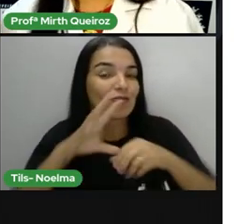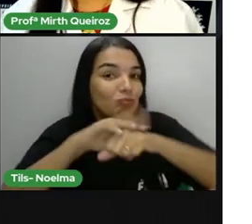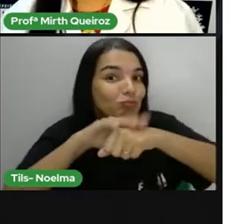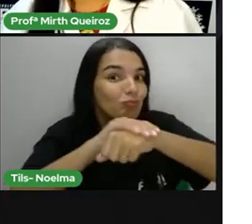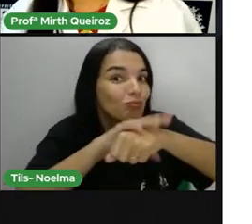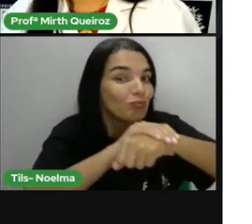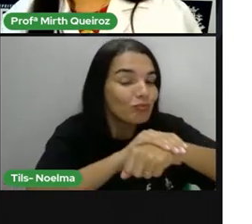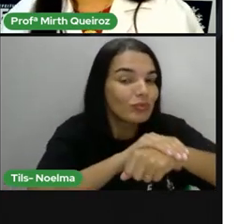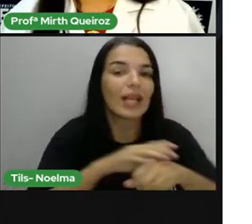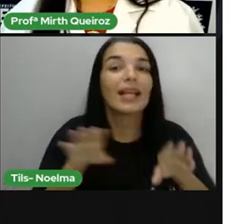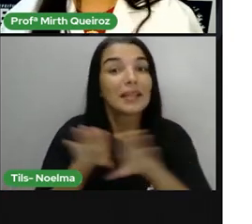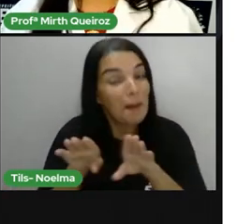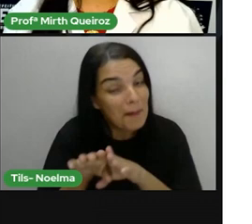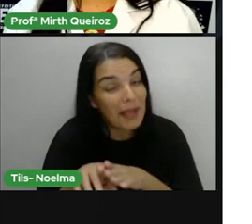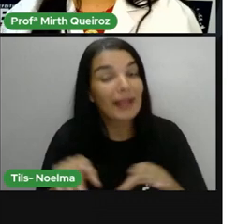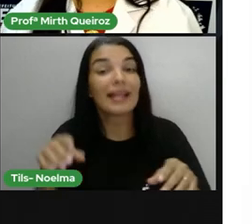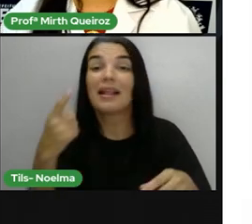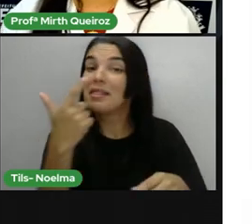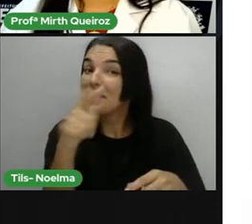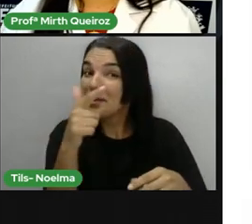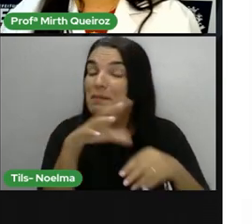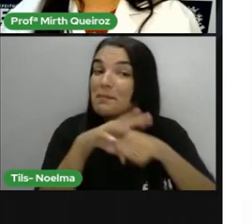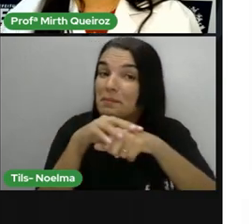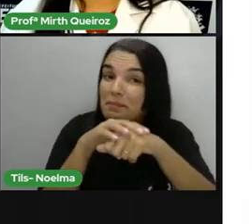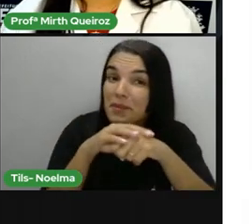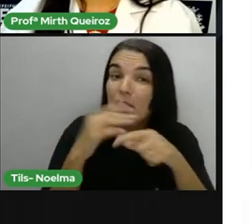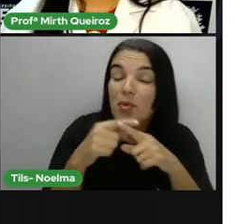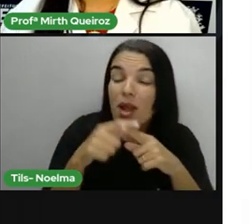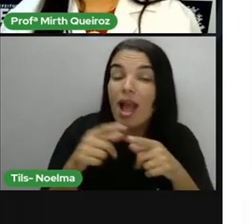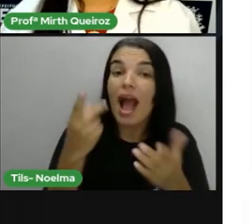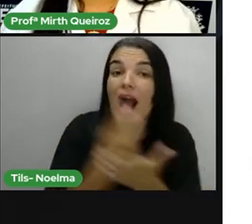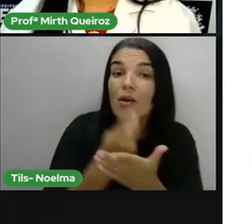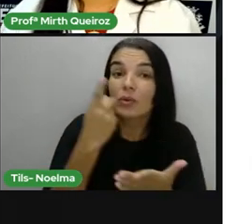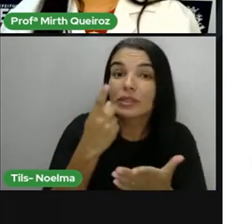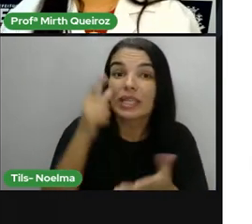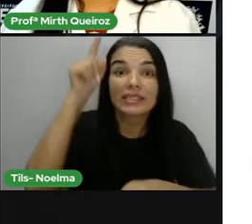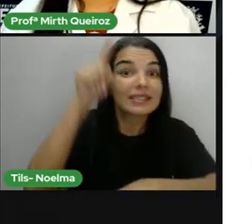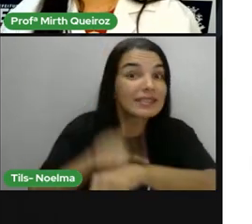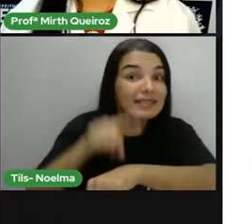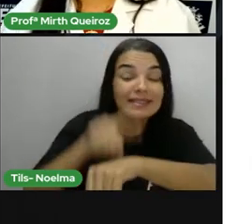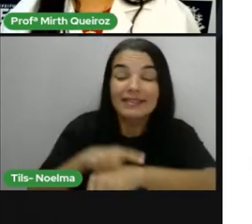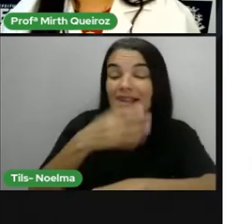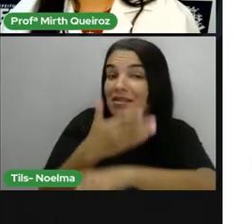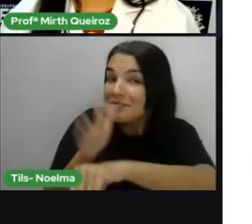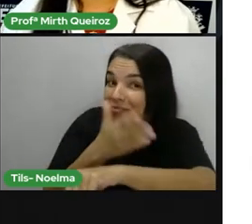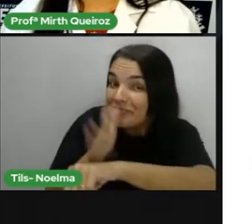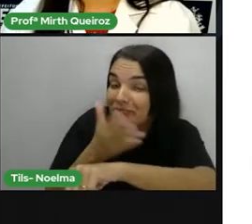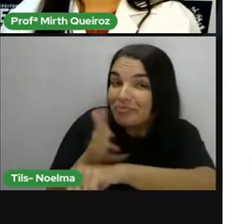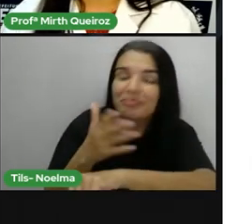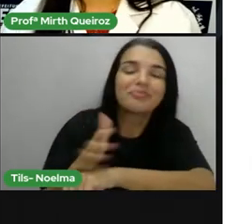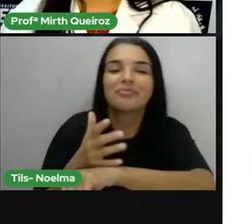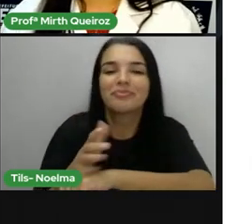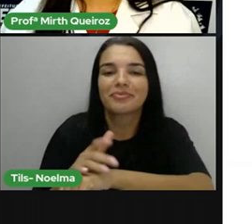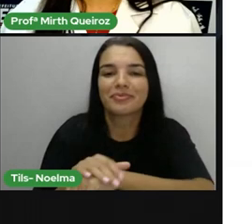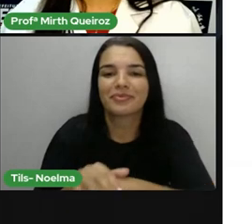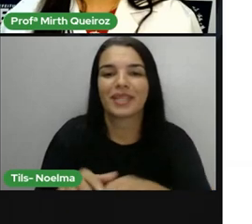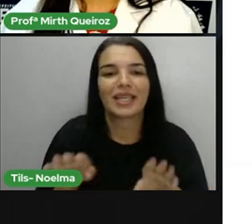E é imaterial também, porque acontece também na prática, né? Essa Constituição.